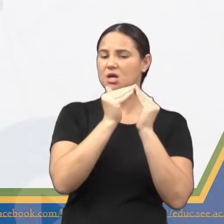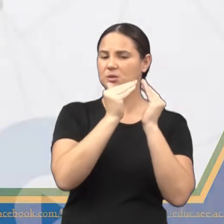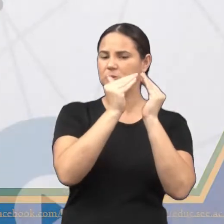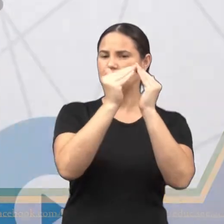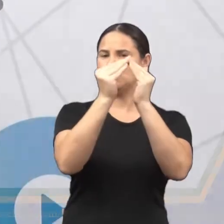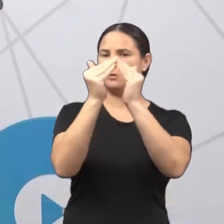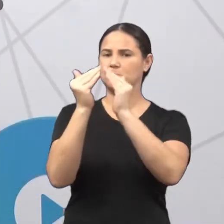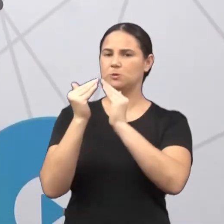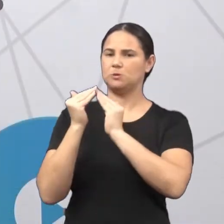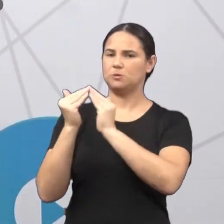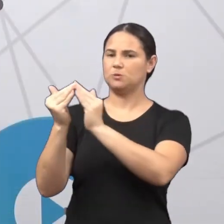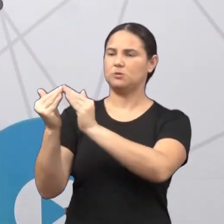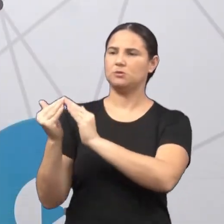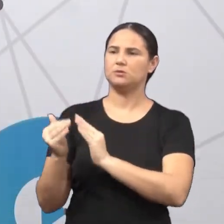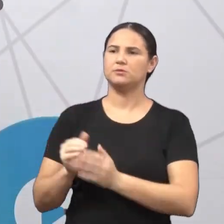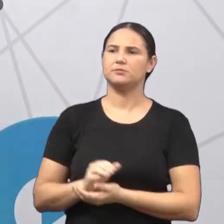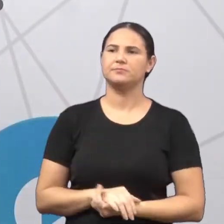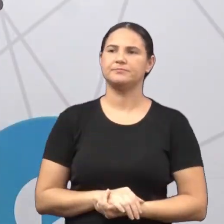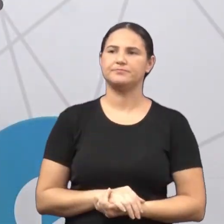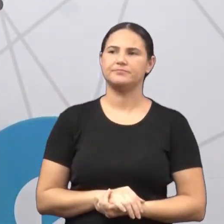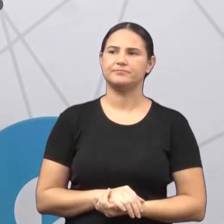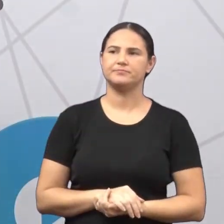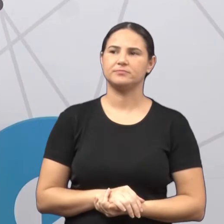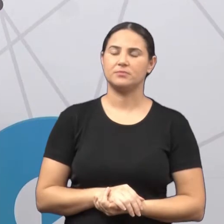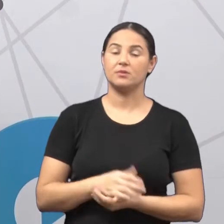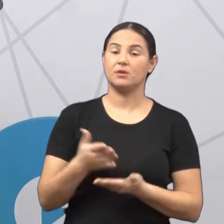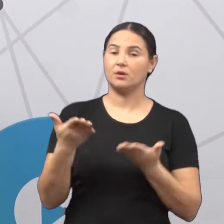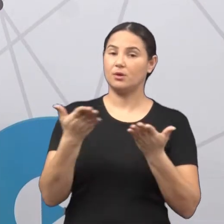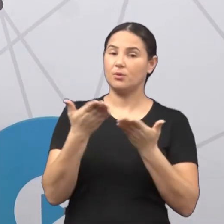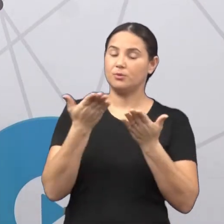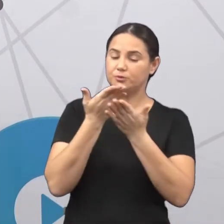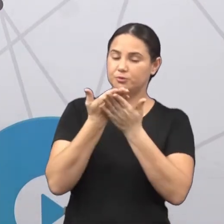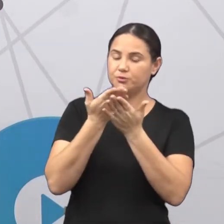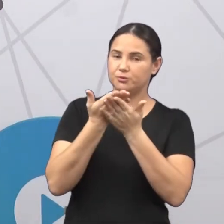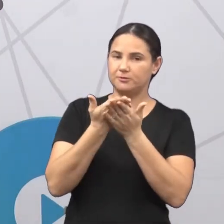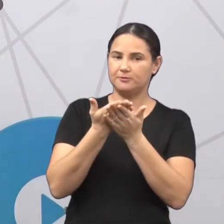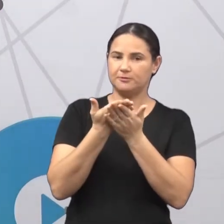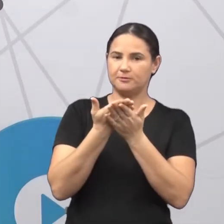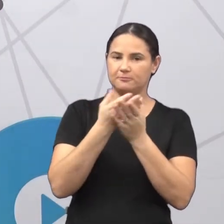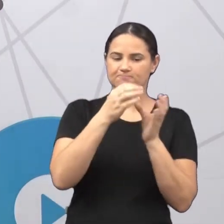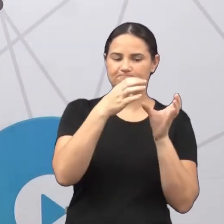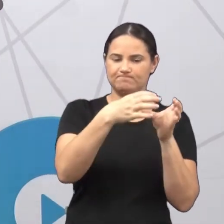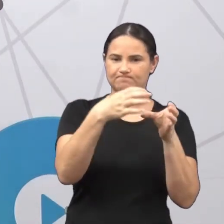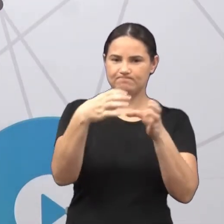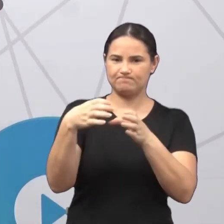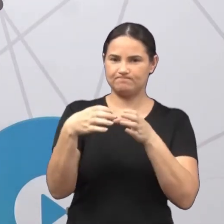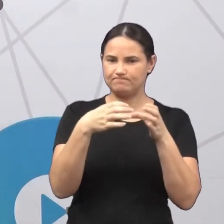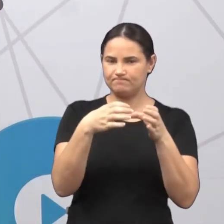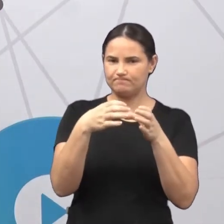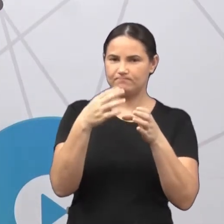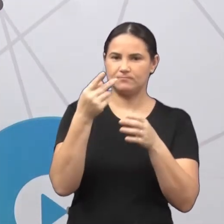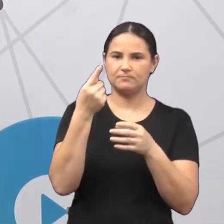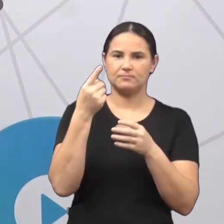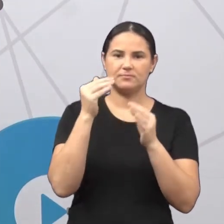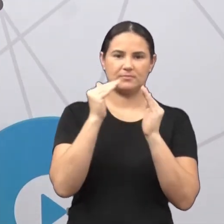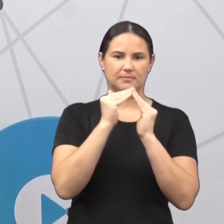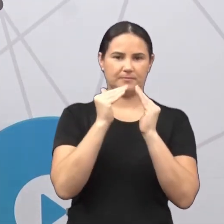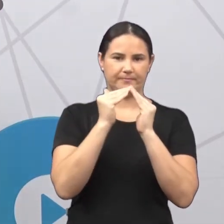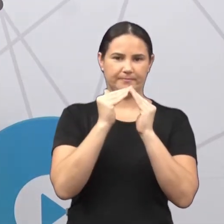residências. Então, o primeiro bairro que nós vamos trabalhar hoje e estudar é os residenciais.